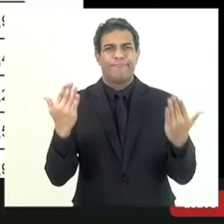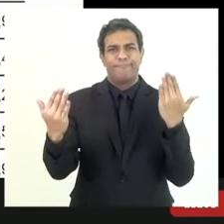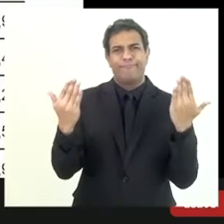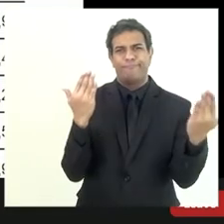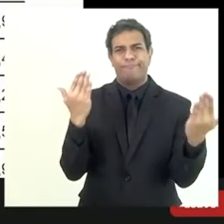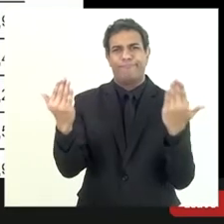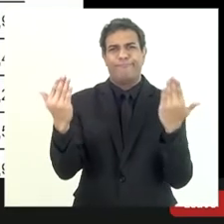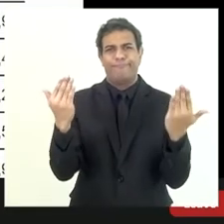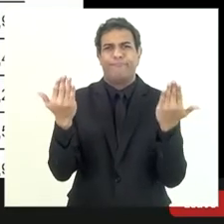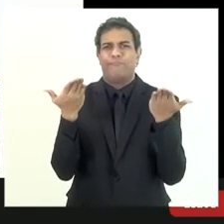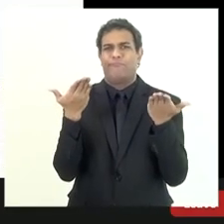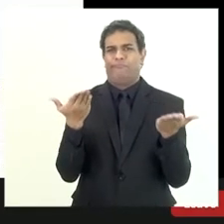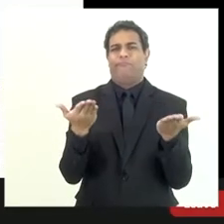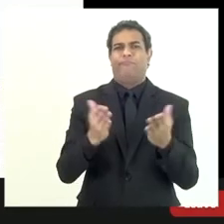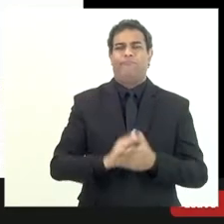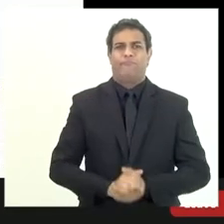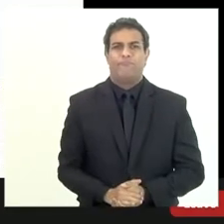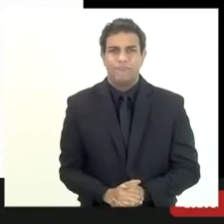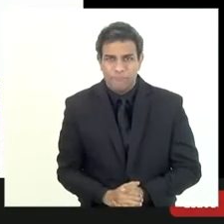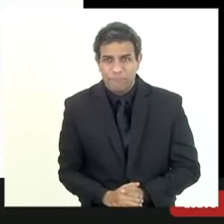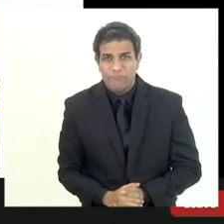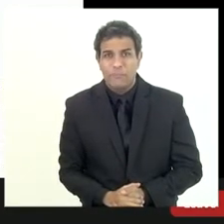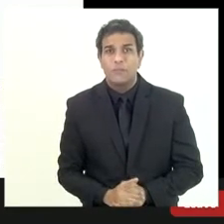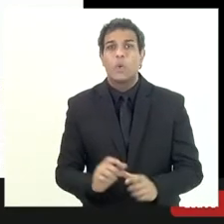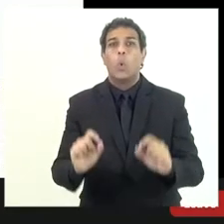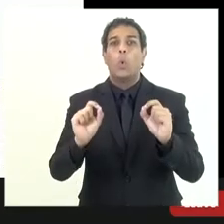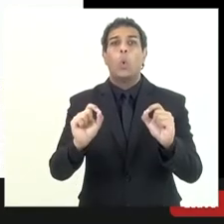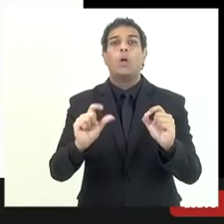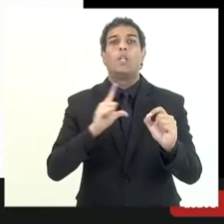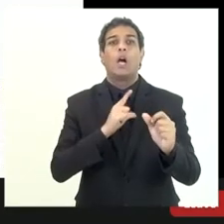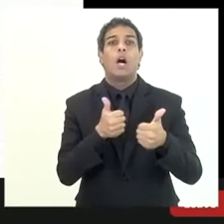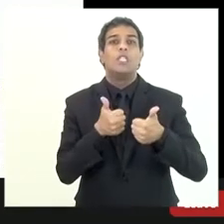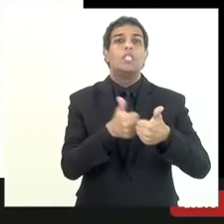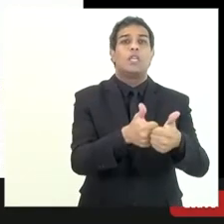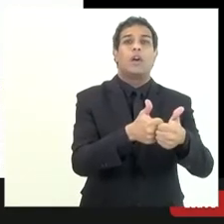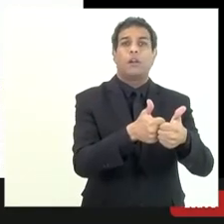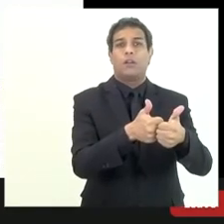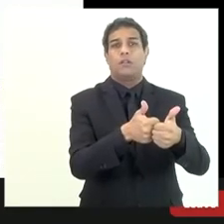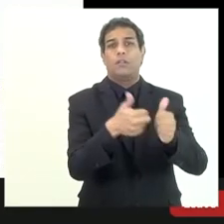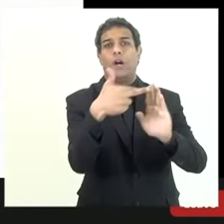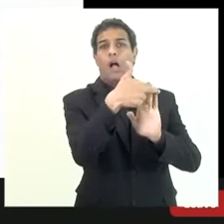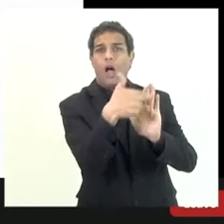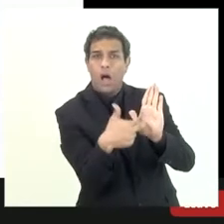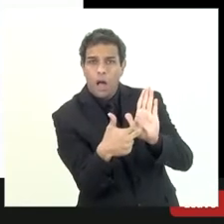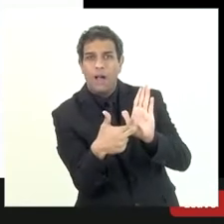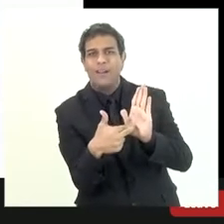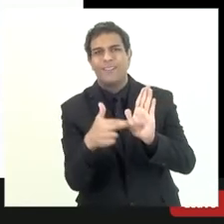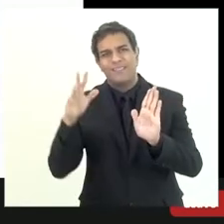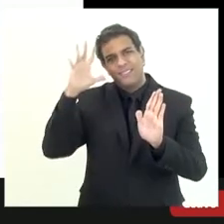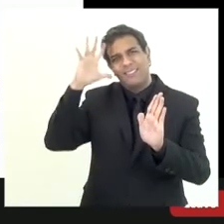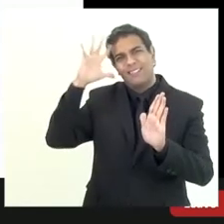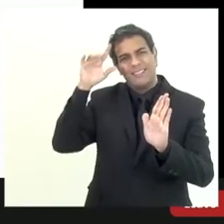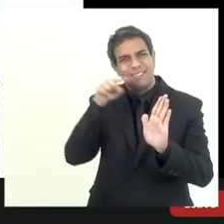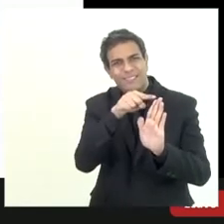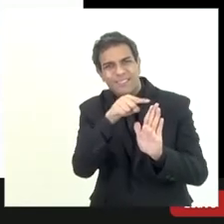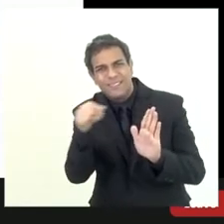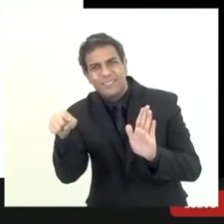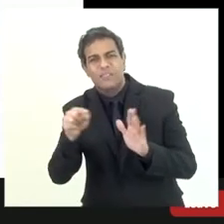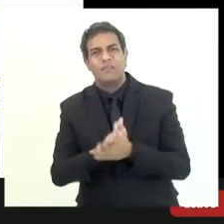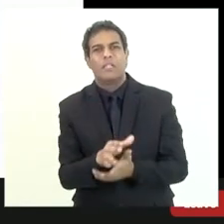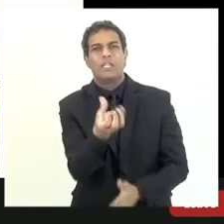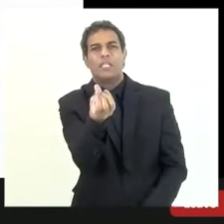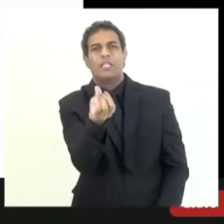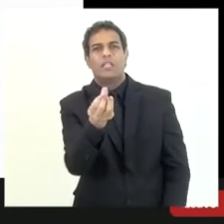fez né é com isso com o que diz a norma né para até para a gente chegar naquela distorção de 6